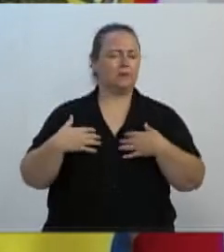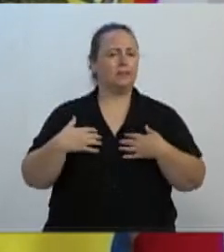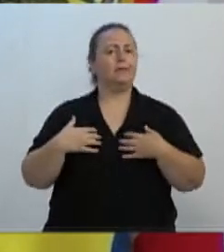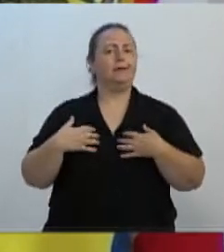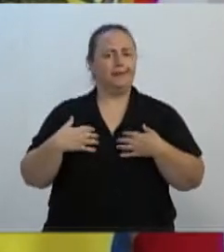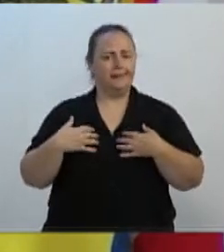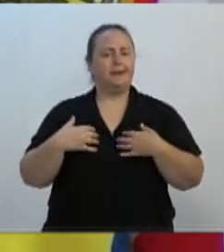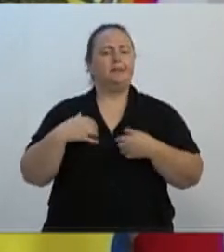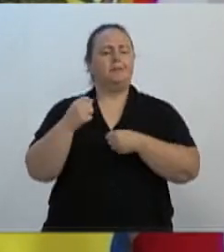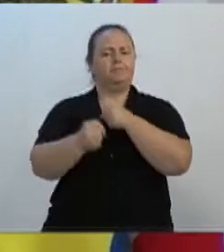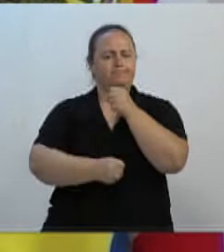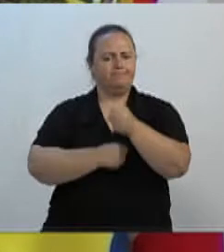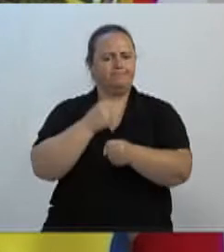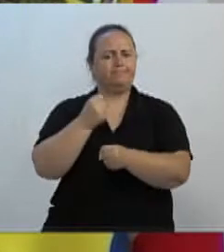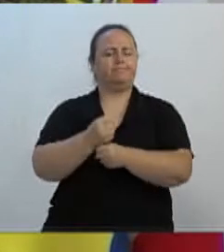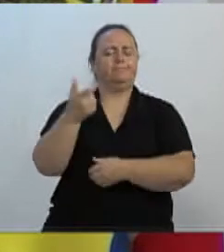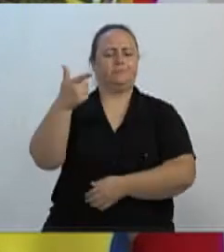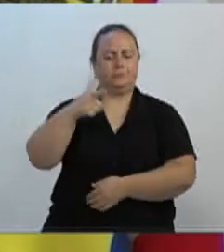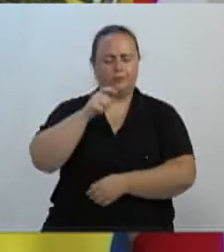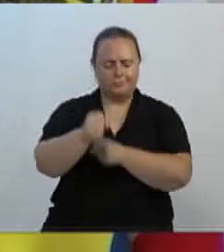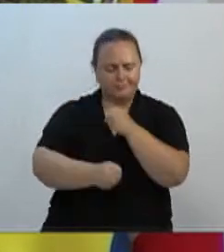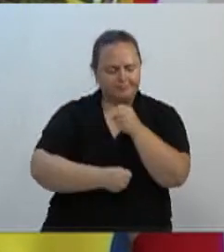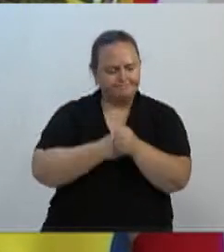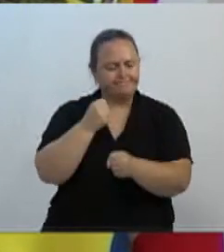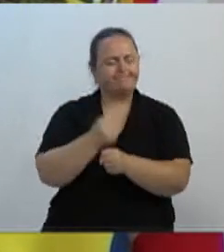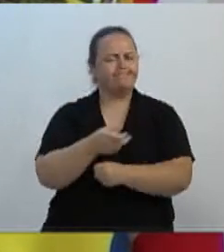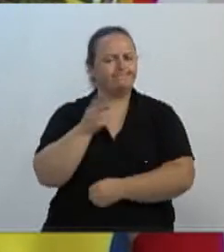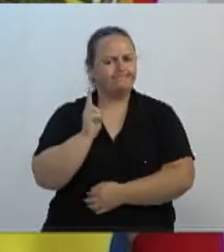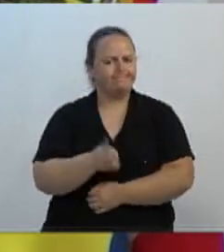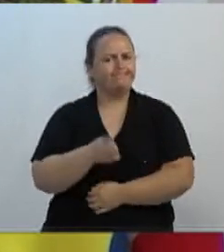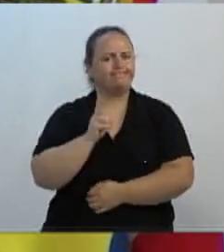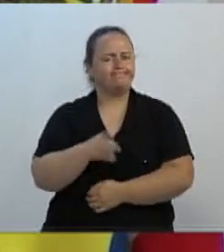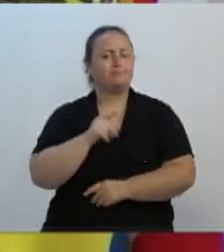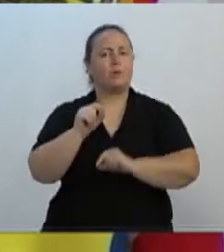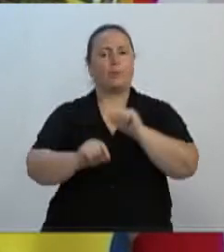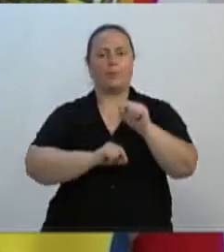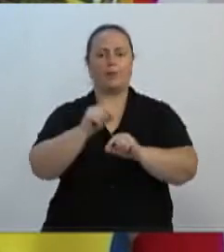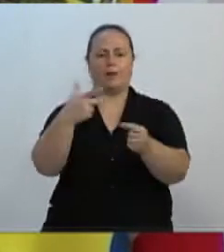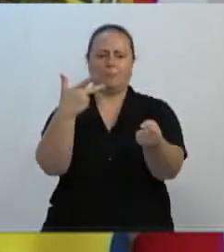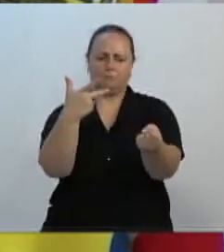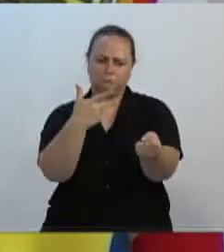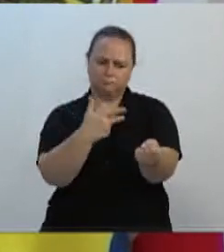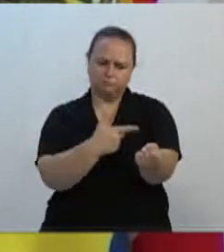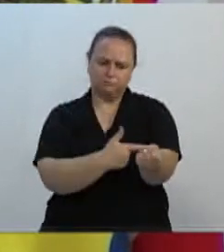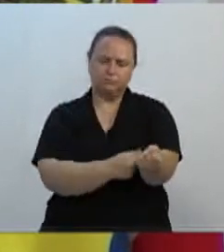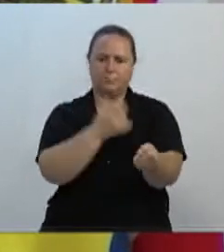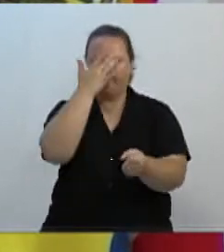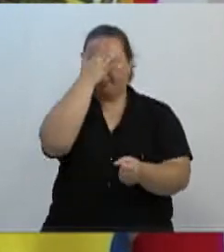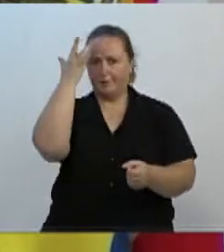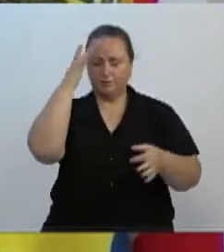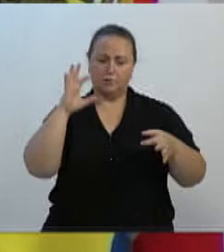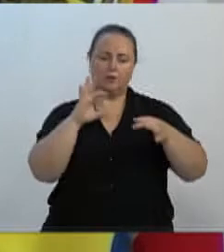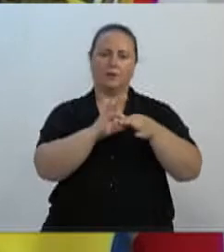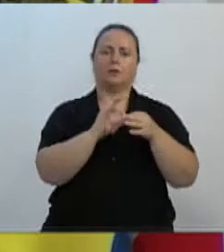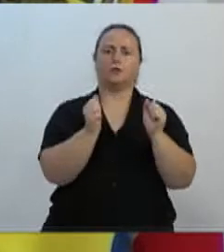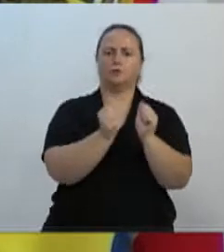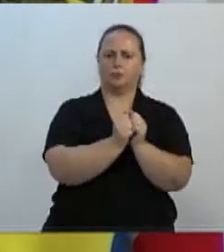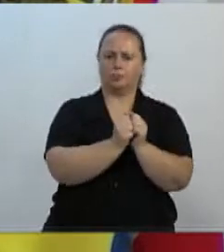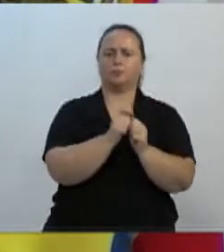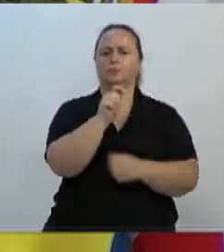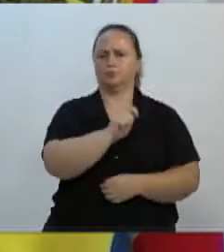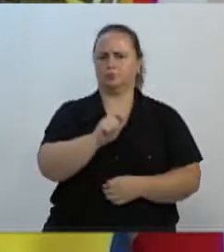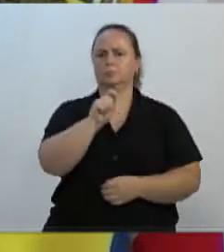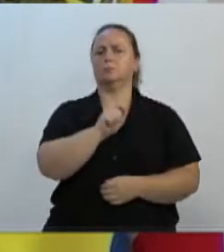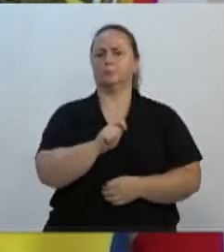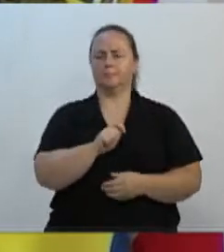ano após ano, tem feito a ação social também, de vacinar os seus associados, os seus funcionários. É um custo